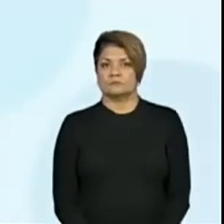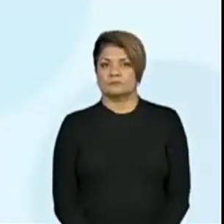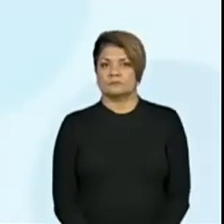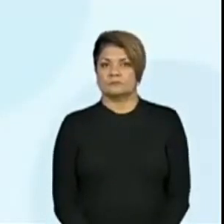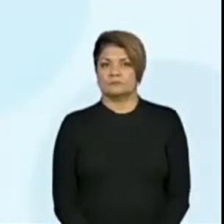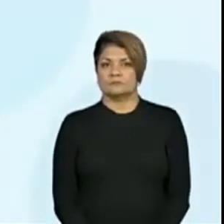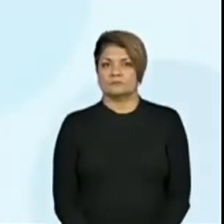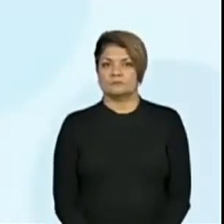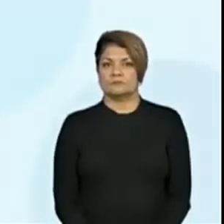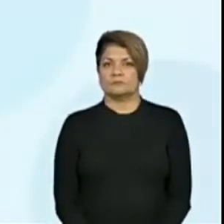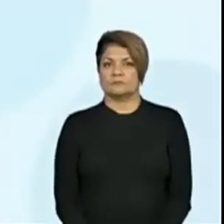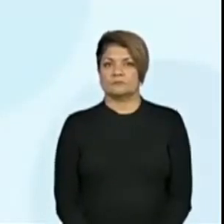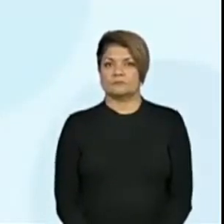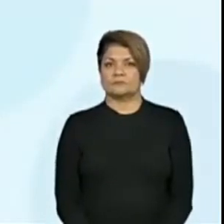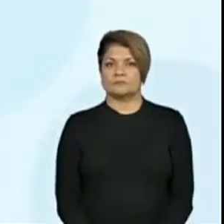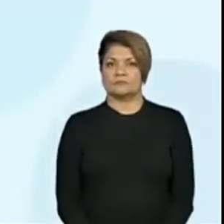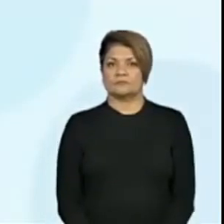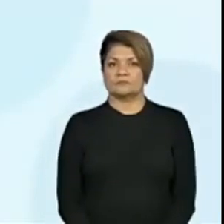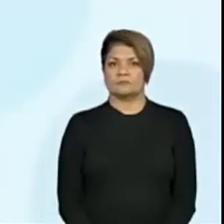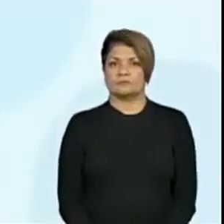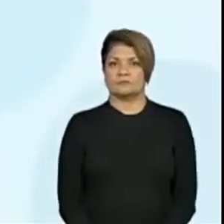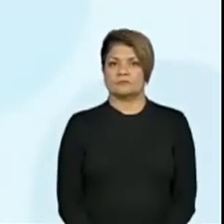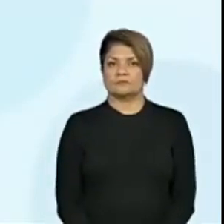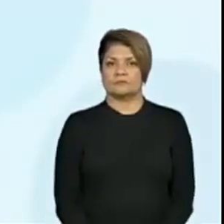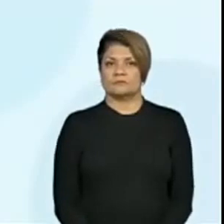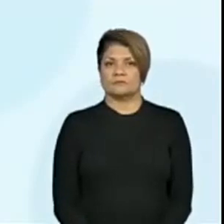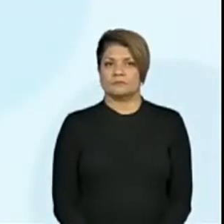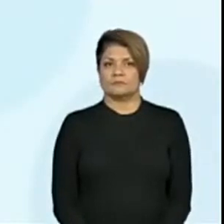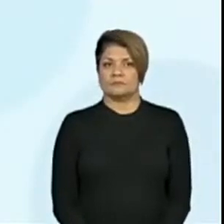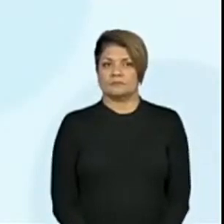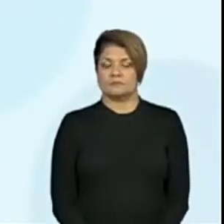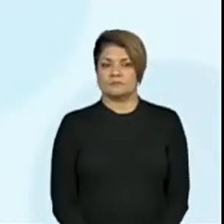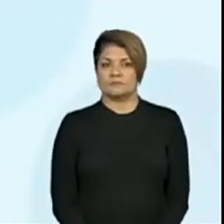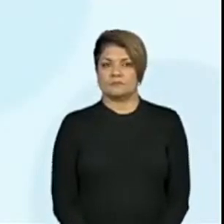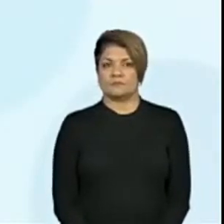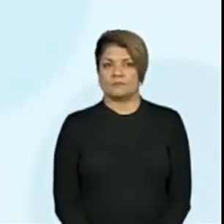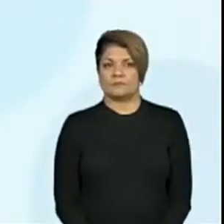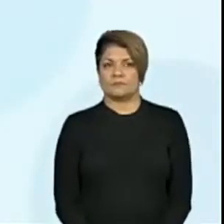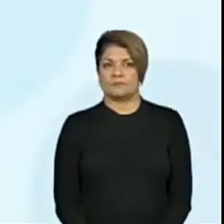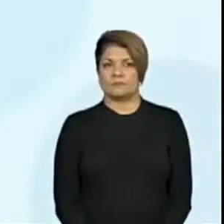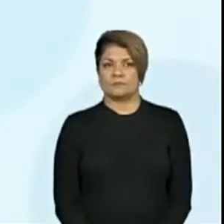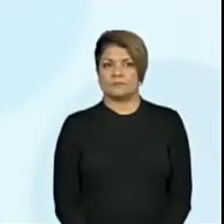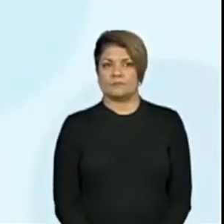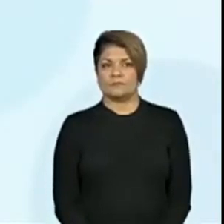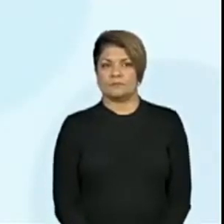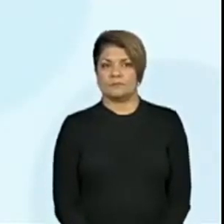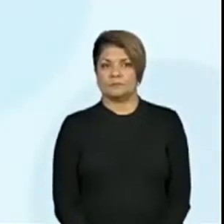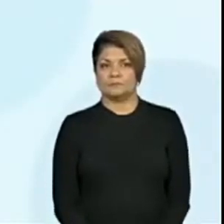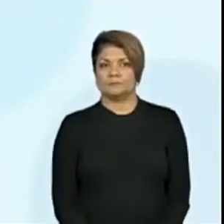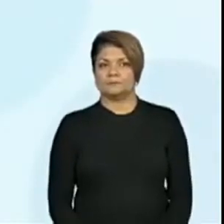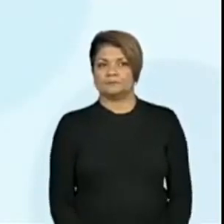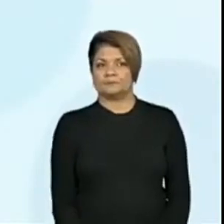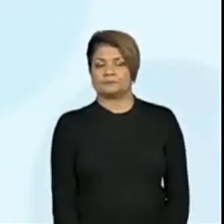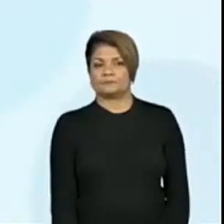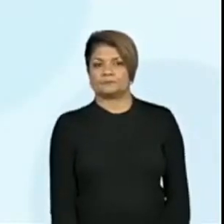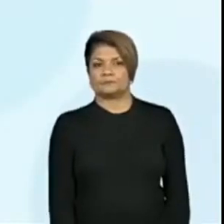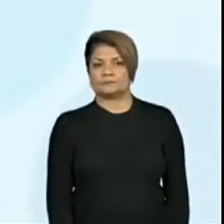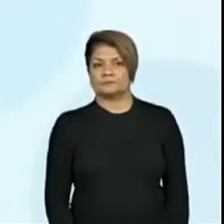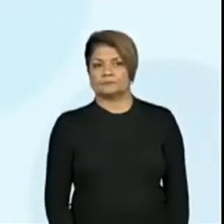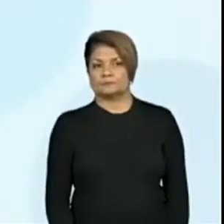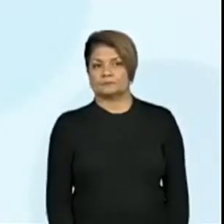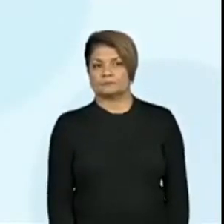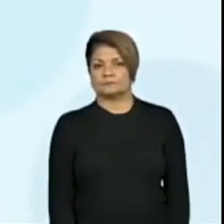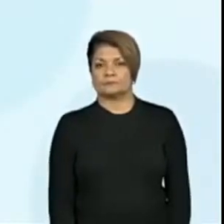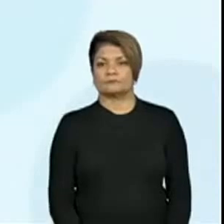O lago. Junto com o mago, né? Junto com o mago. Ele também era um... Isso.